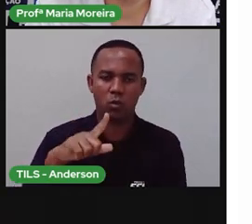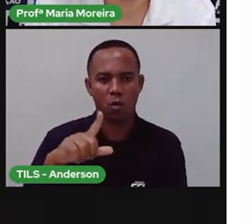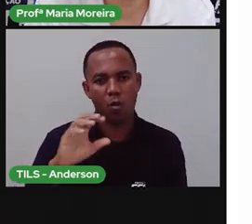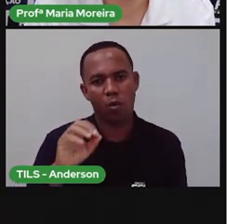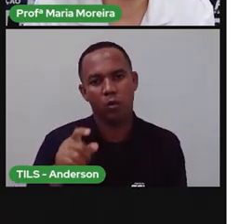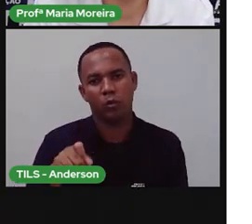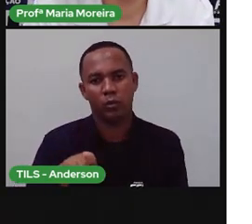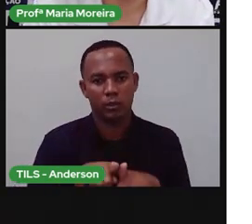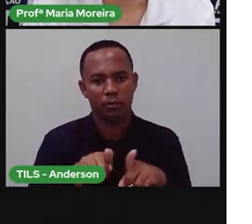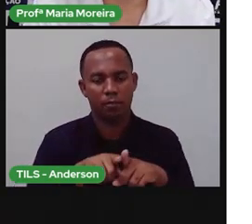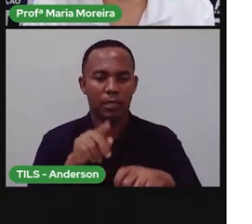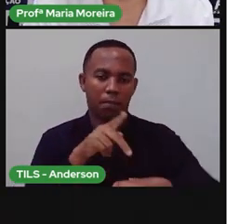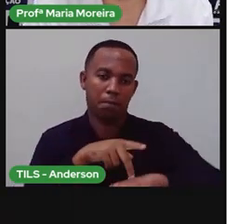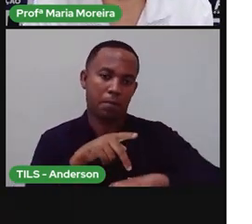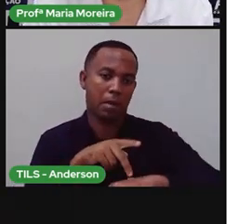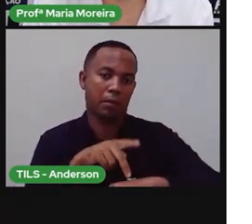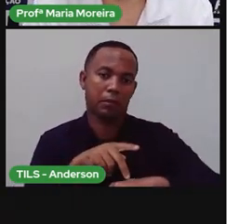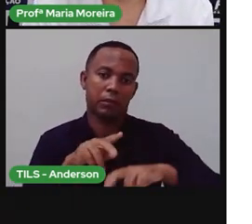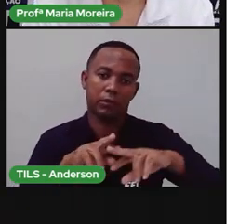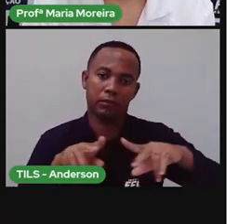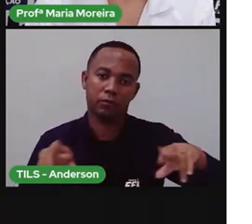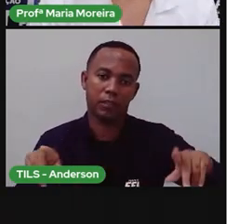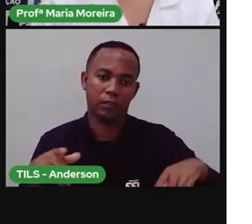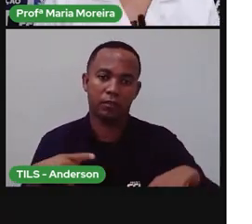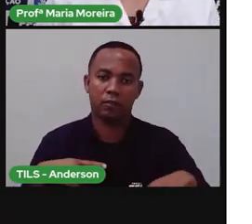são o quê? Seres não vivos.